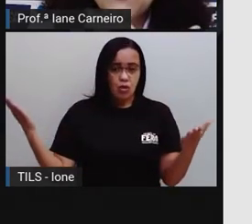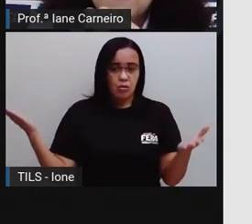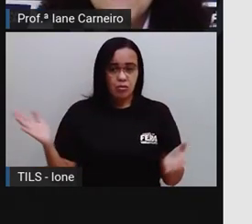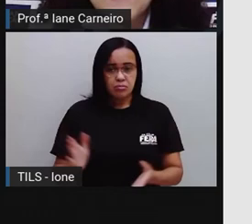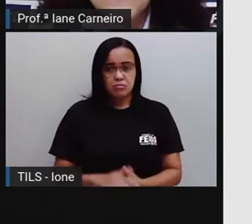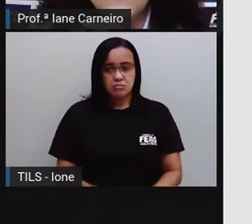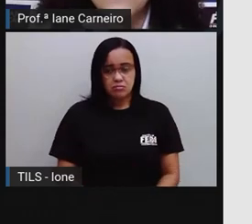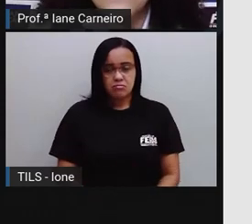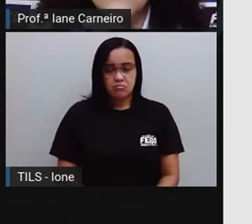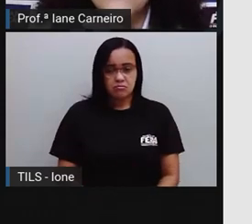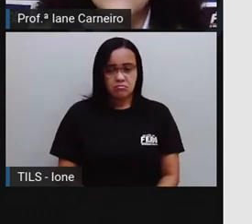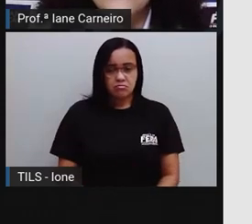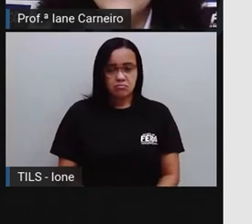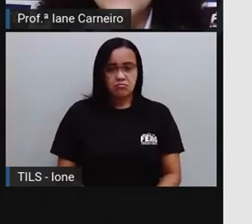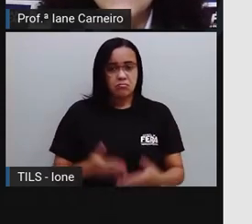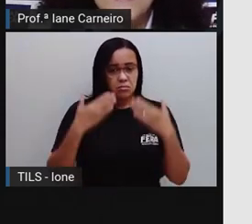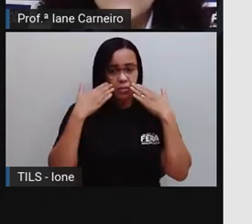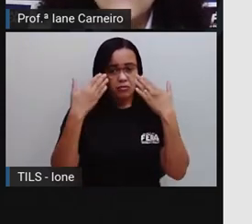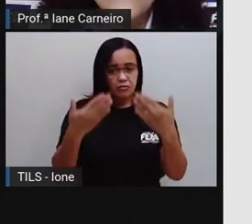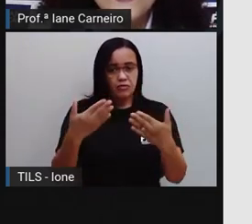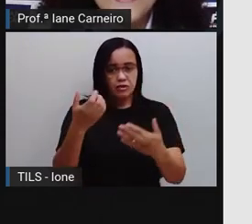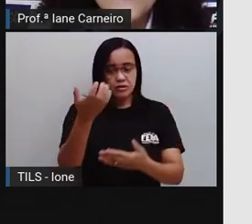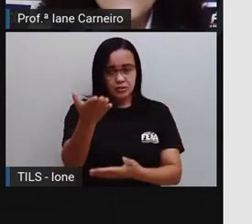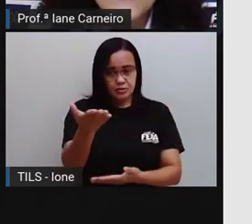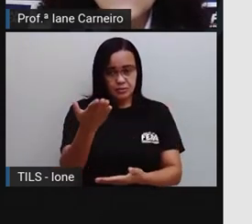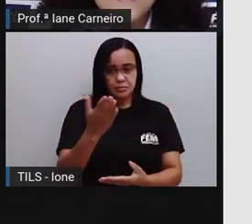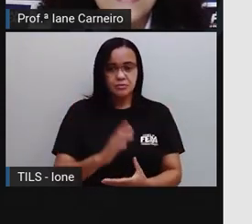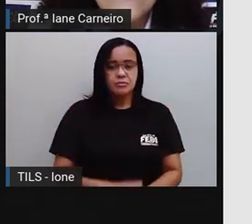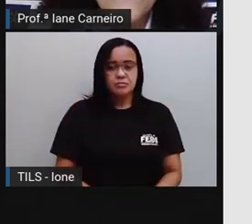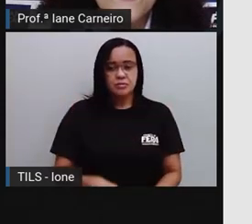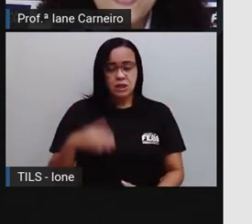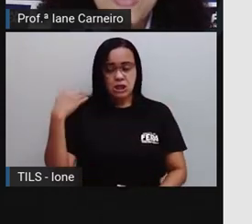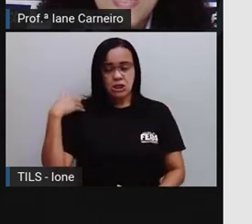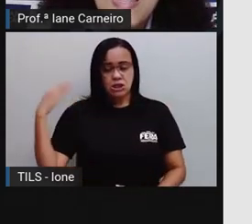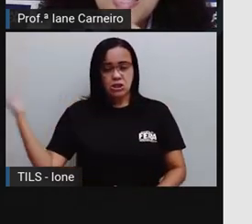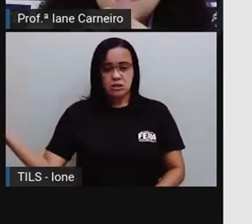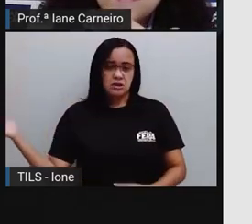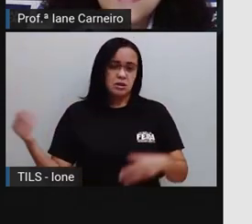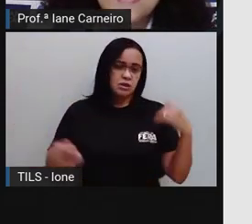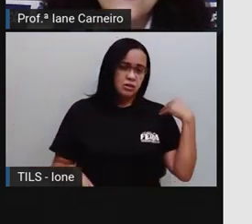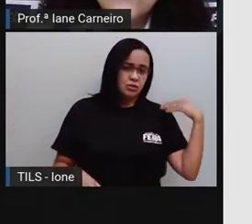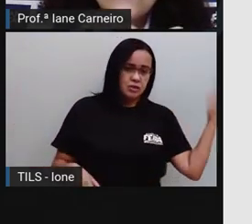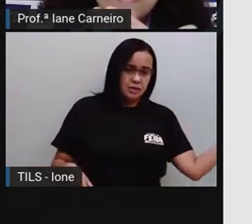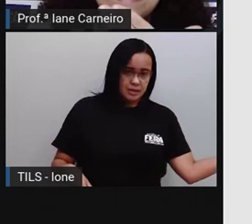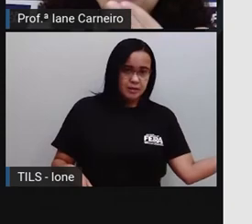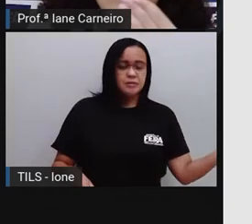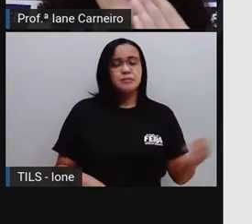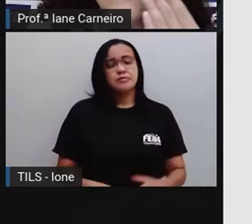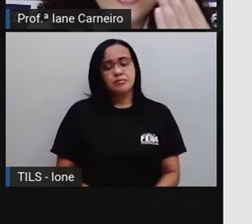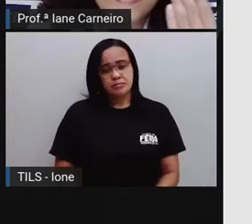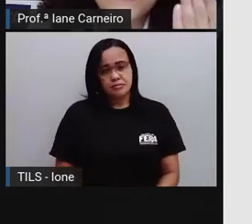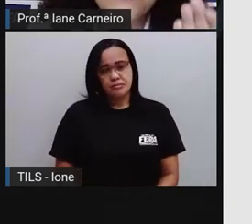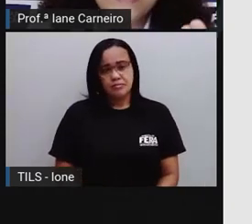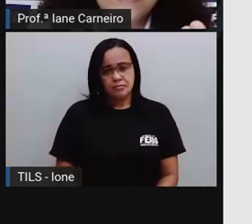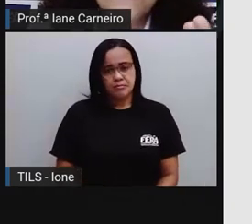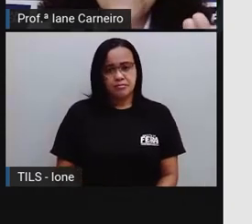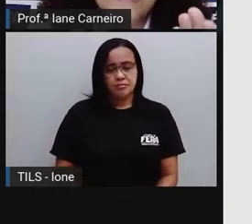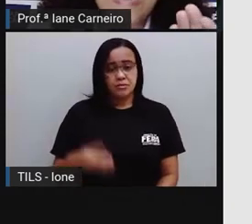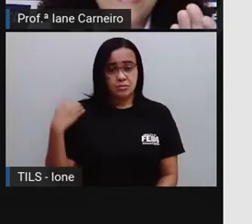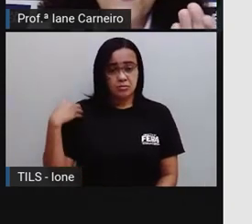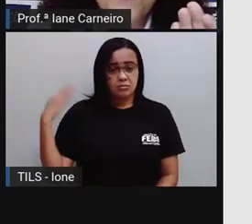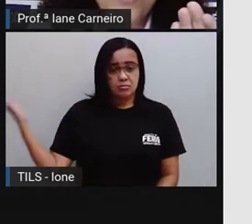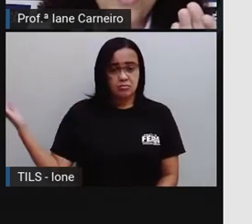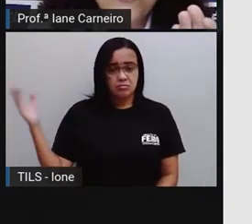de frente pra você. Então esse lado é o direito e esse lado é o esquerdo. Então o que que tá do lado direito dele?